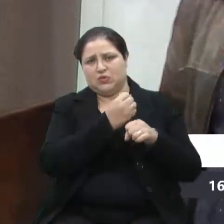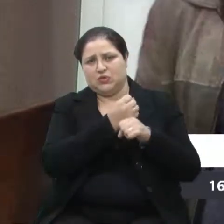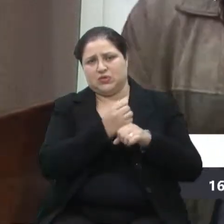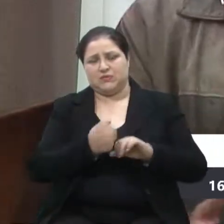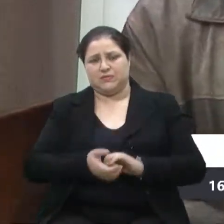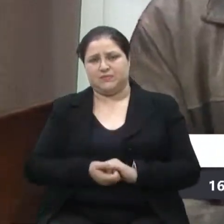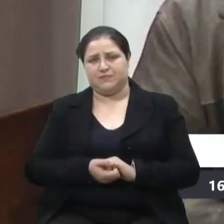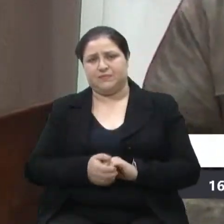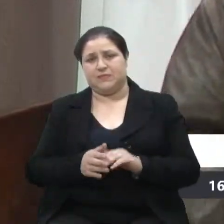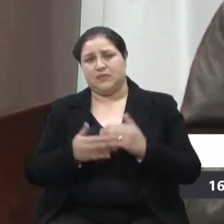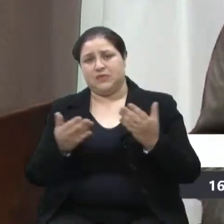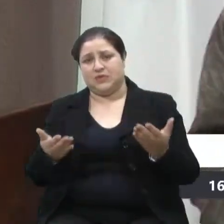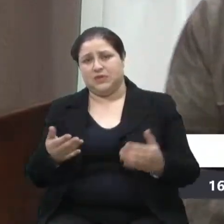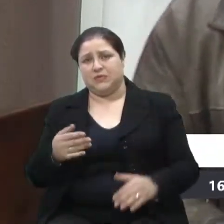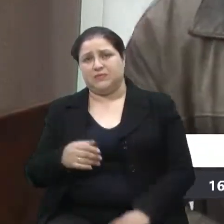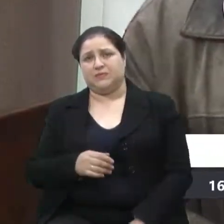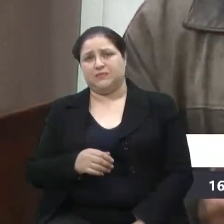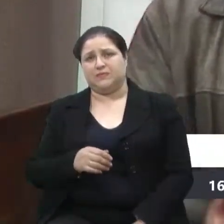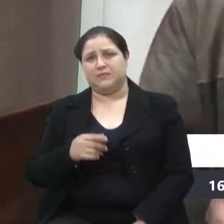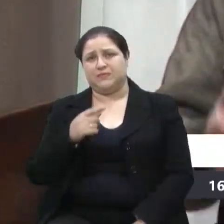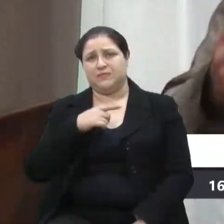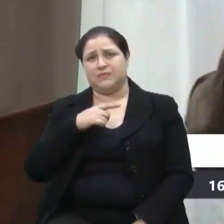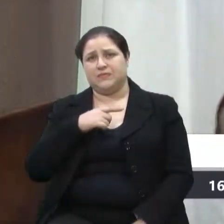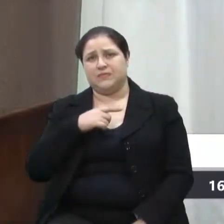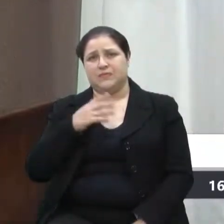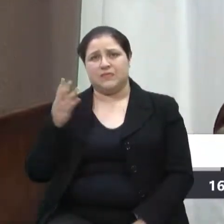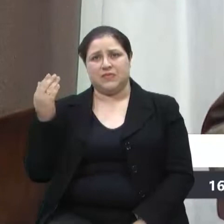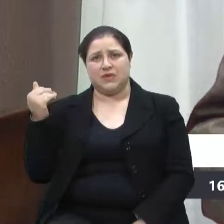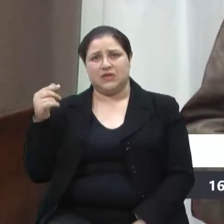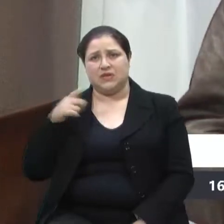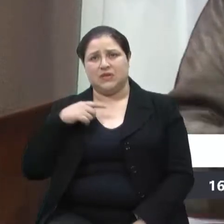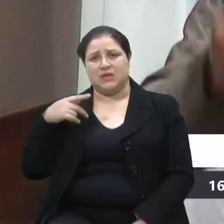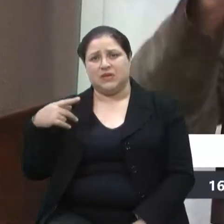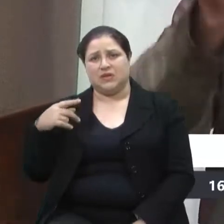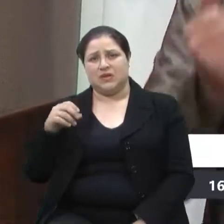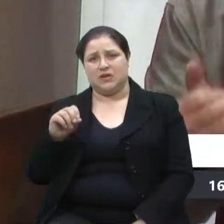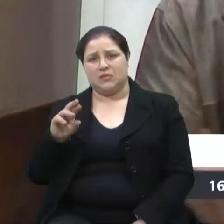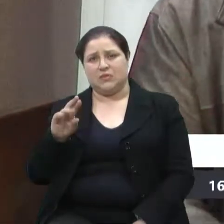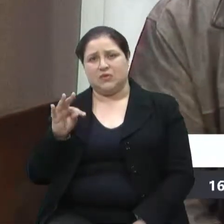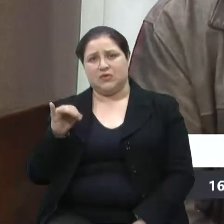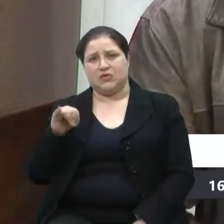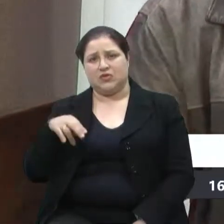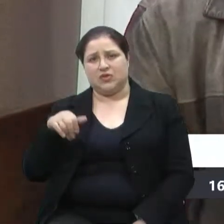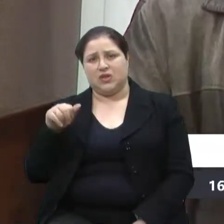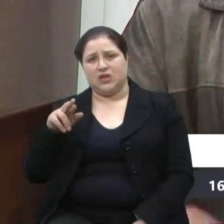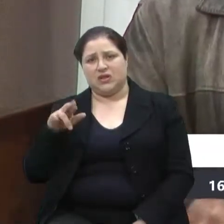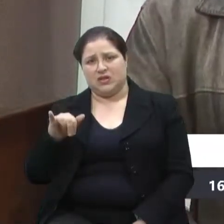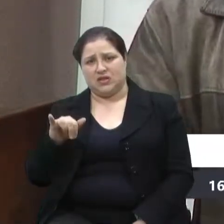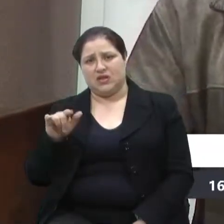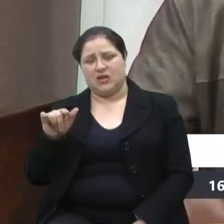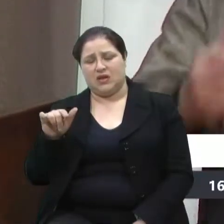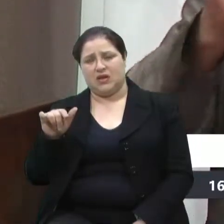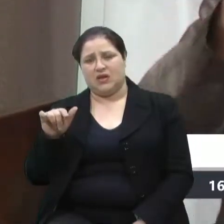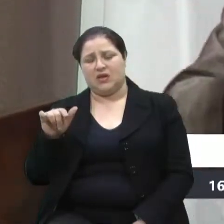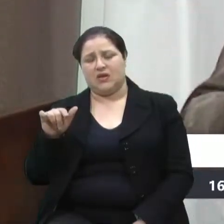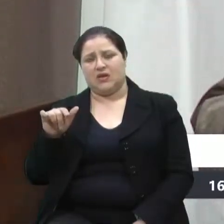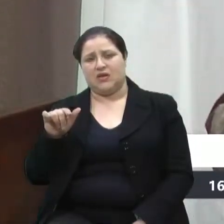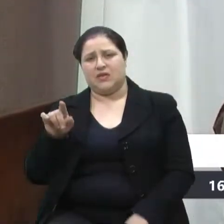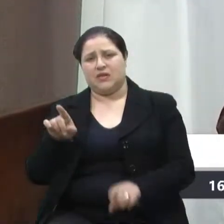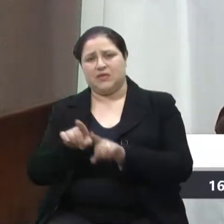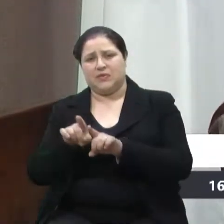Portinari, quanto a SIDA lutou pelo Portinari, lá atrás do Cruzeiro. Kaiser II,